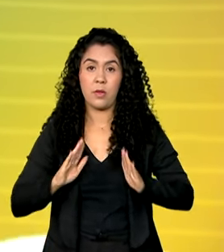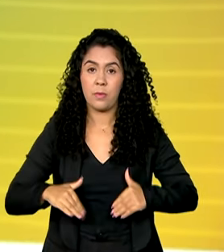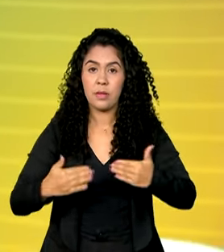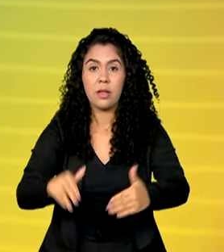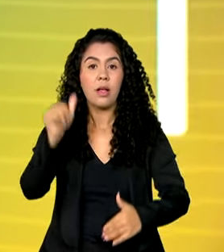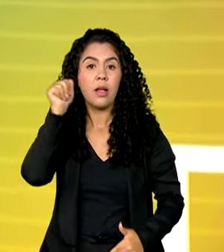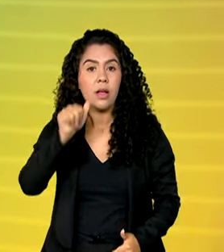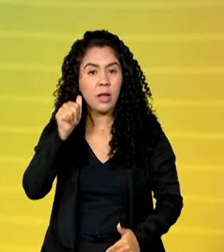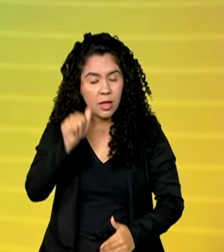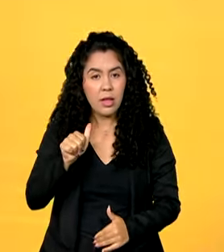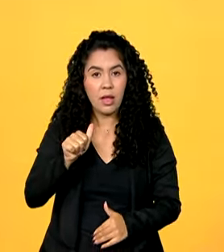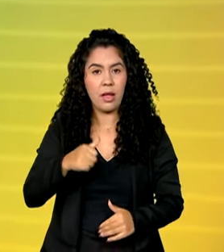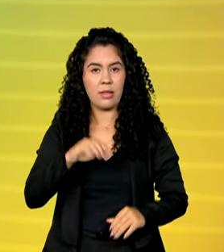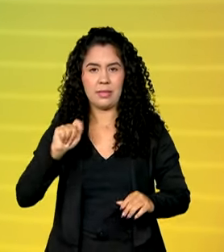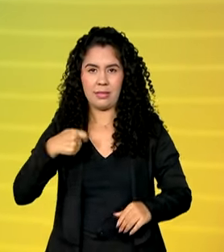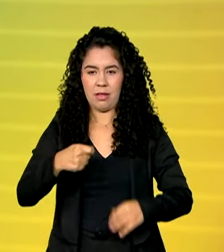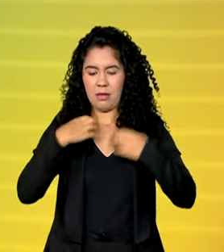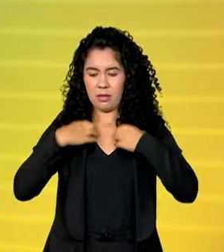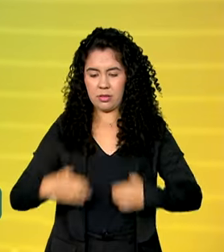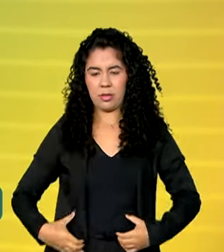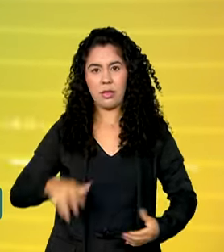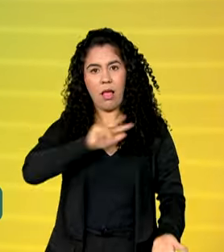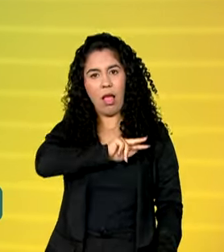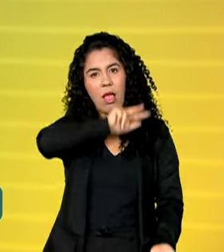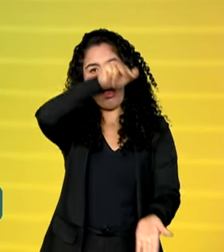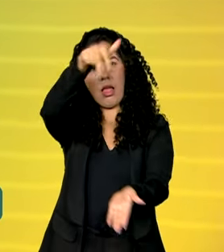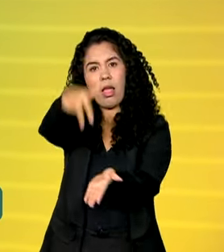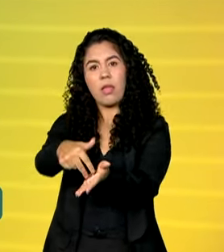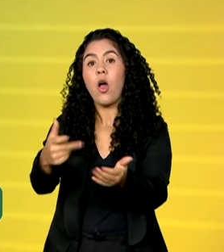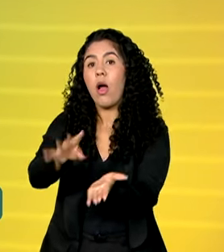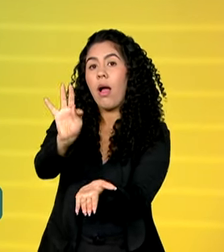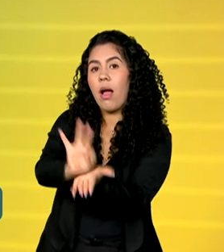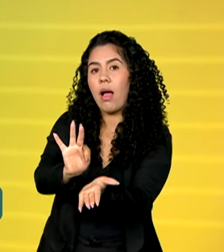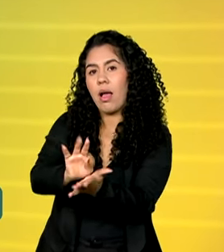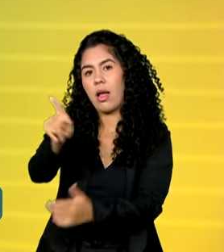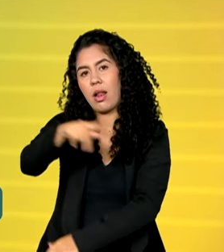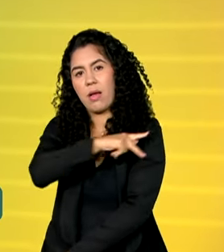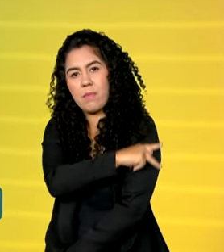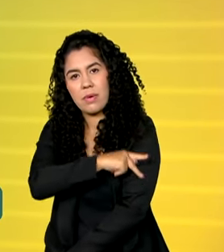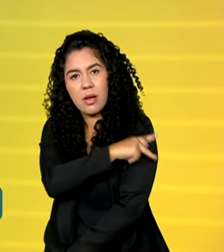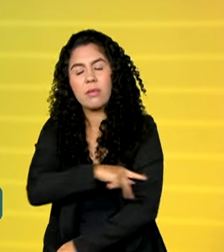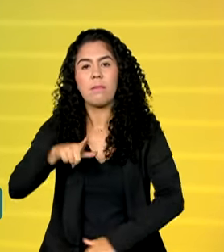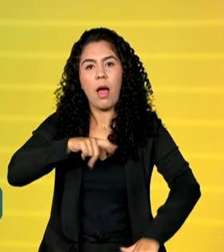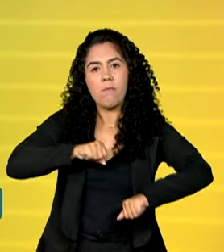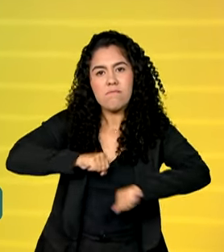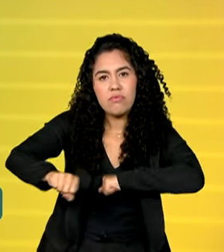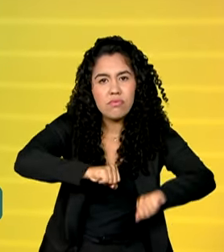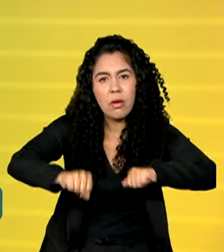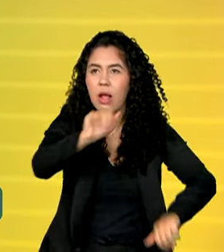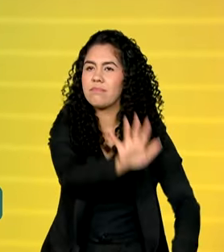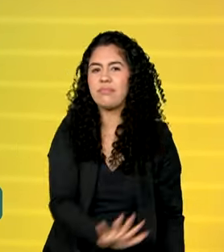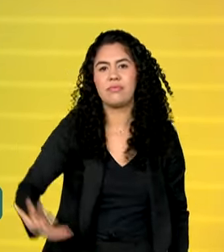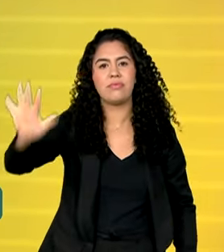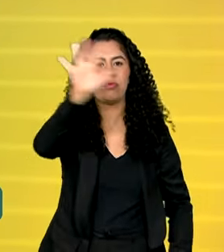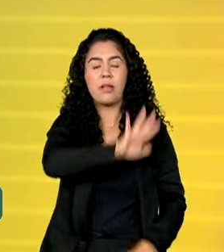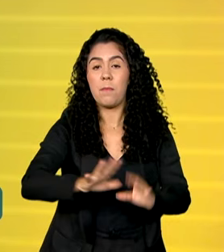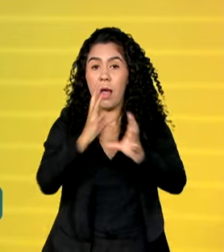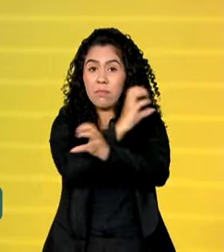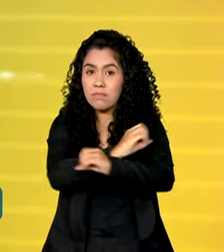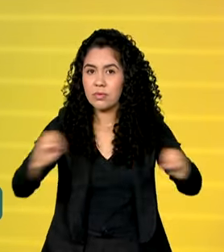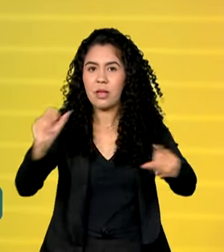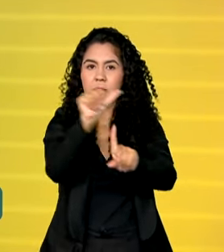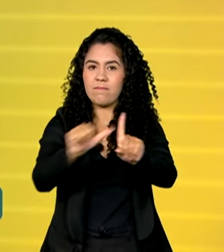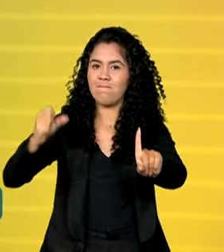visitou a Casa da Mulher Brasileira em Teresina, no Piauí, para promover a mobilização nacional pelo feminicídio